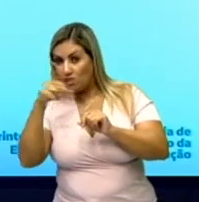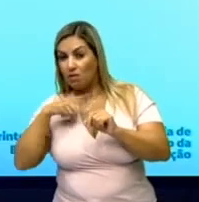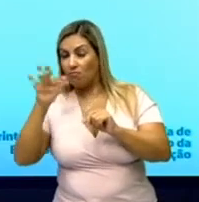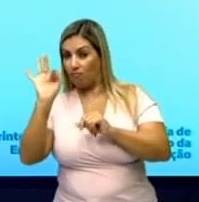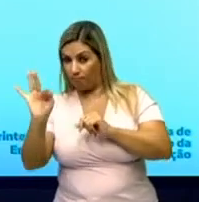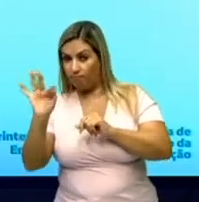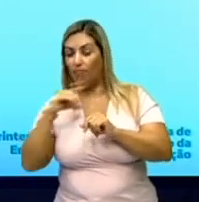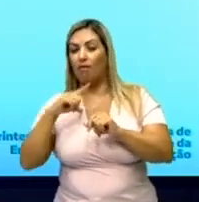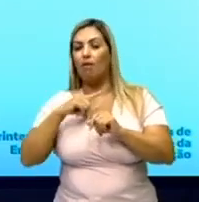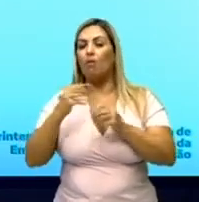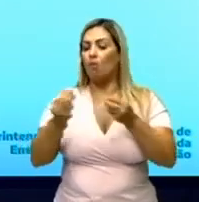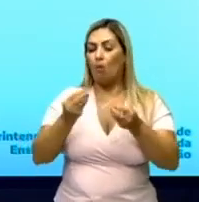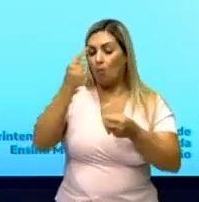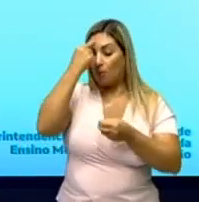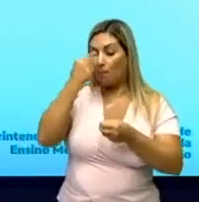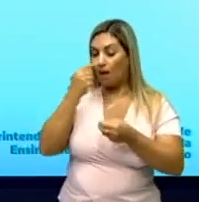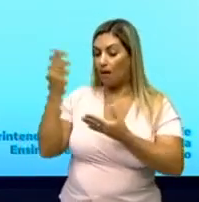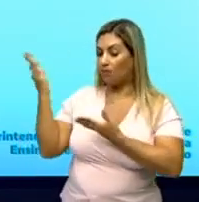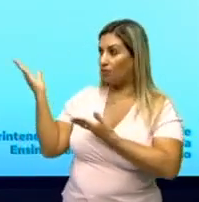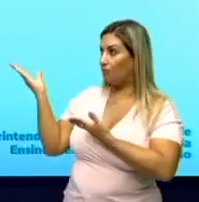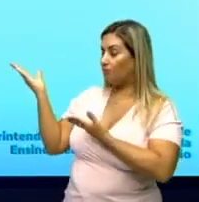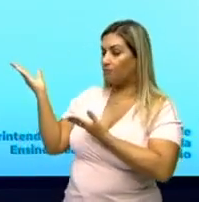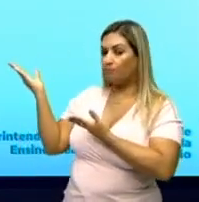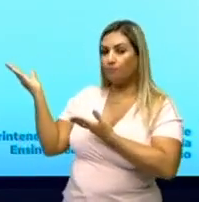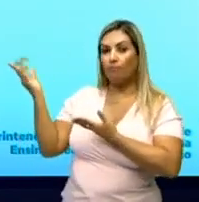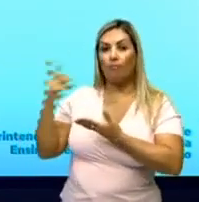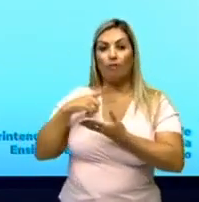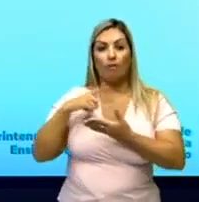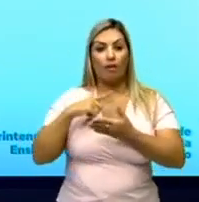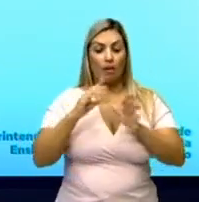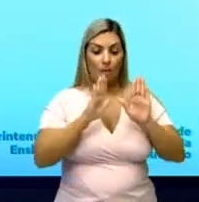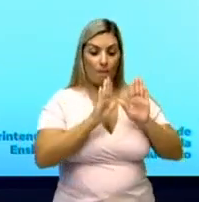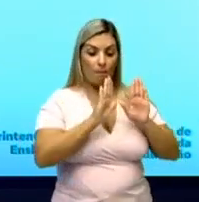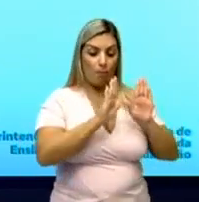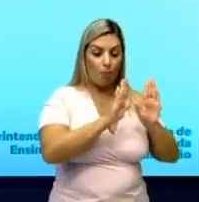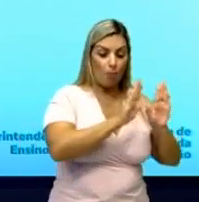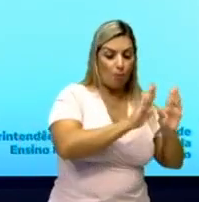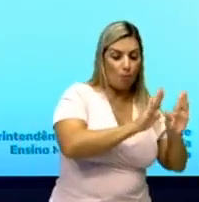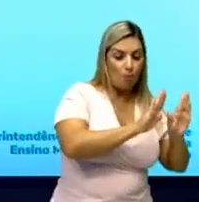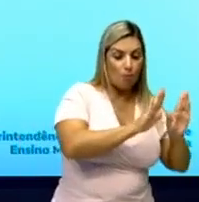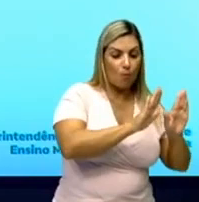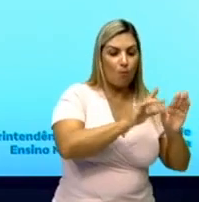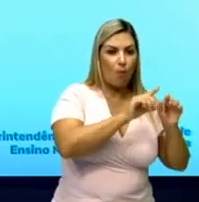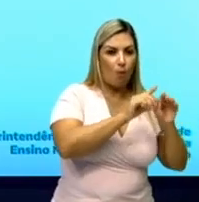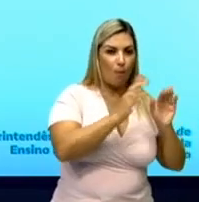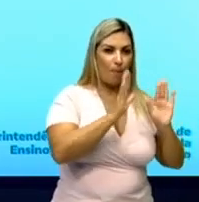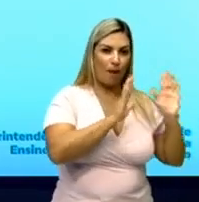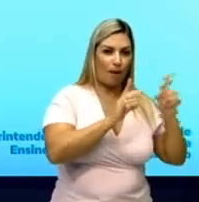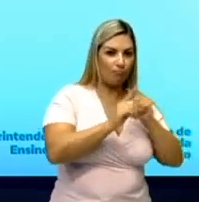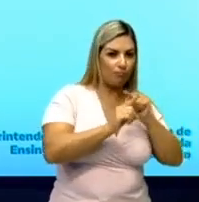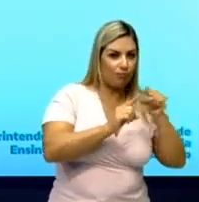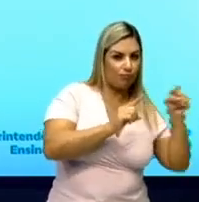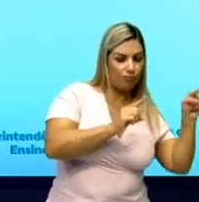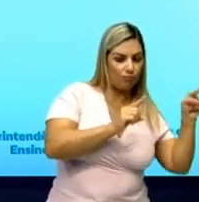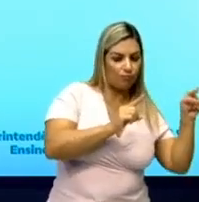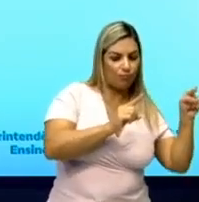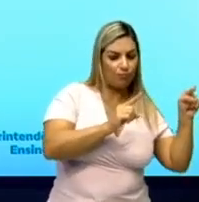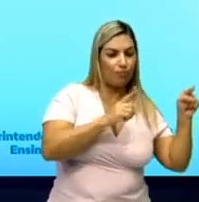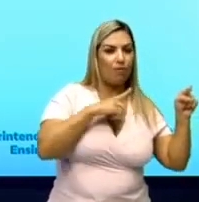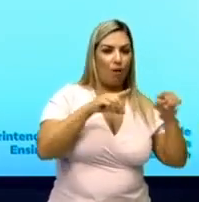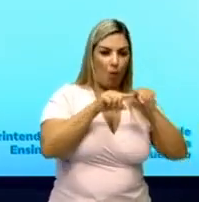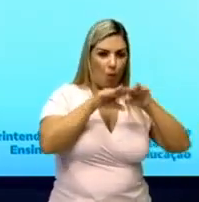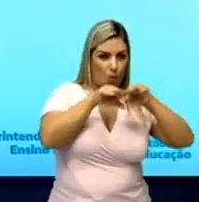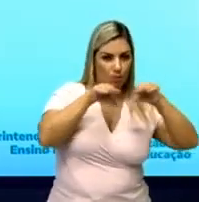temos aqui da figura, o que eu vou observar? Esse cara, ele deslocou nesse sentido, um deslocamento na